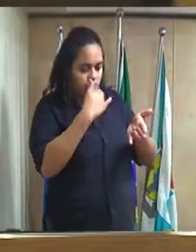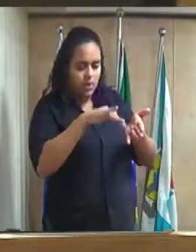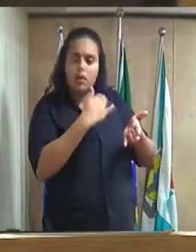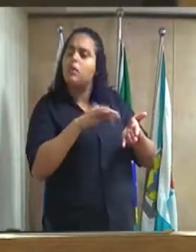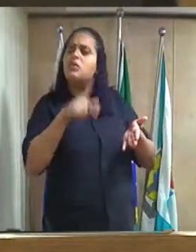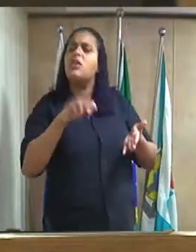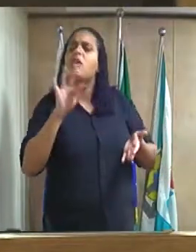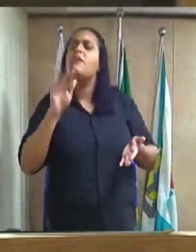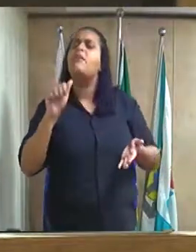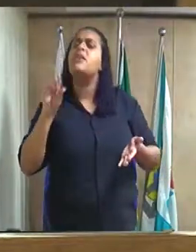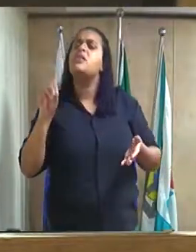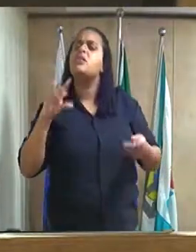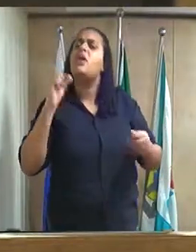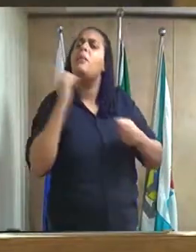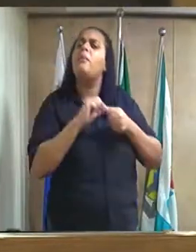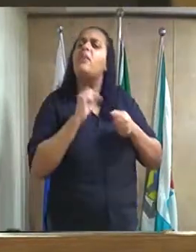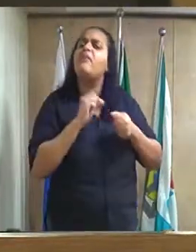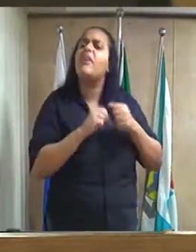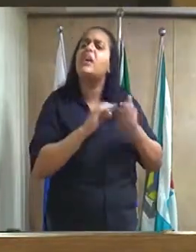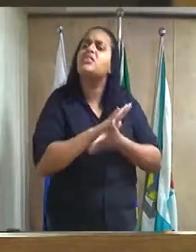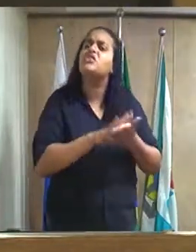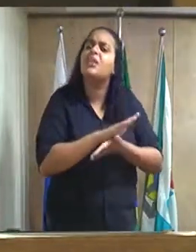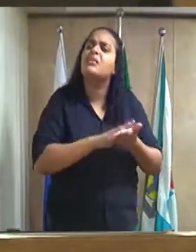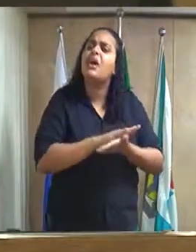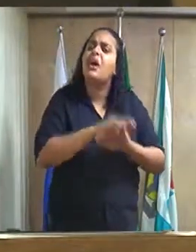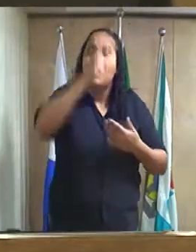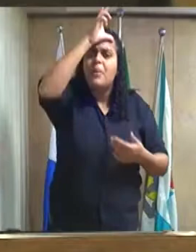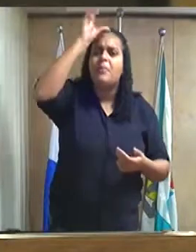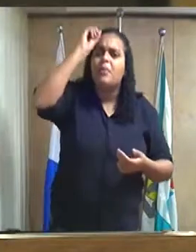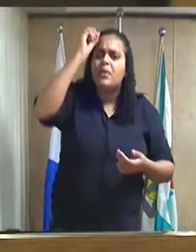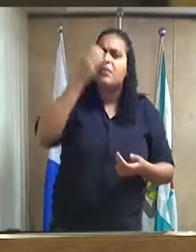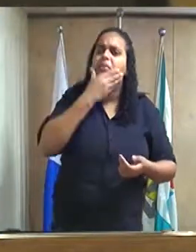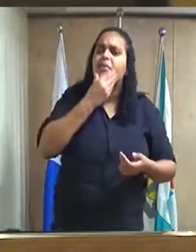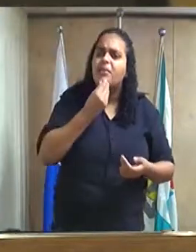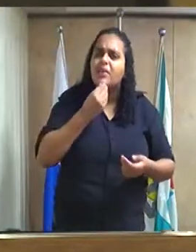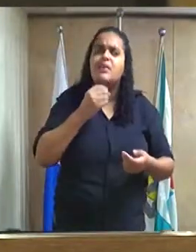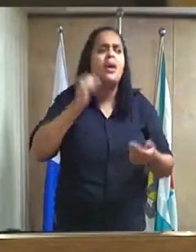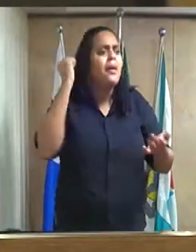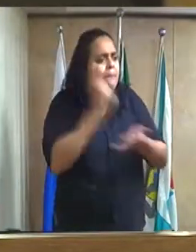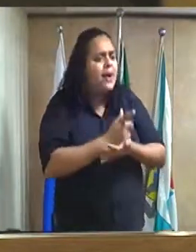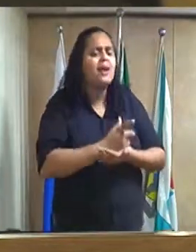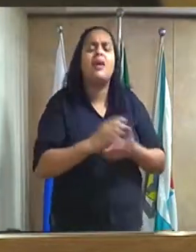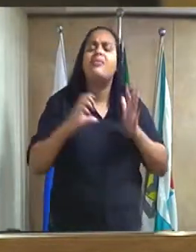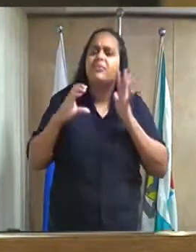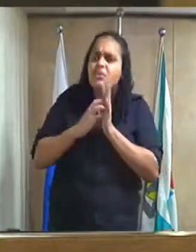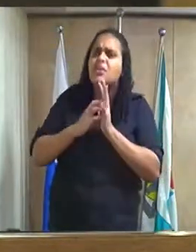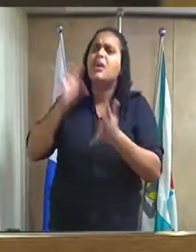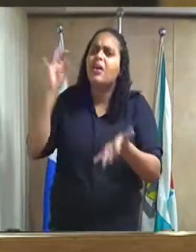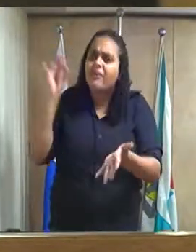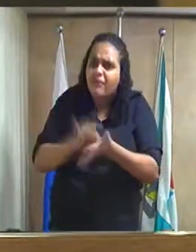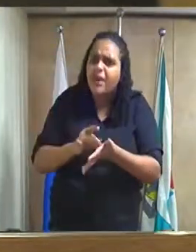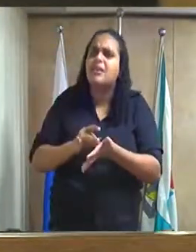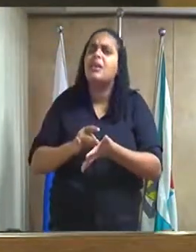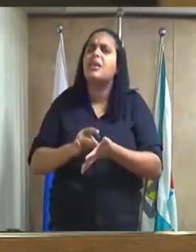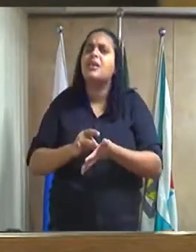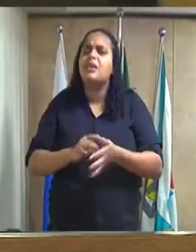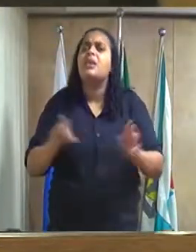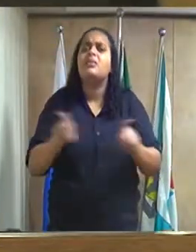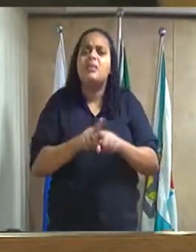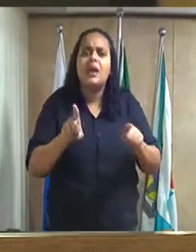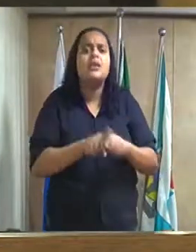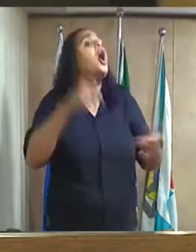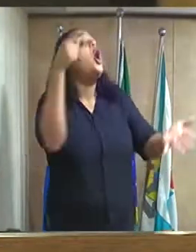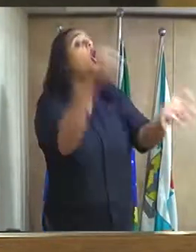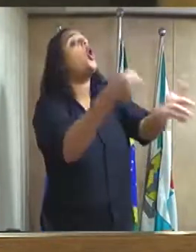por que que não faz o dever de casa por que deixa o prefeito passar a dificuldade que está fazendo para pagar os funcionários quando na verdade tem que cobrar essas empresas